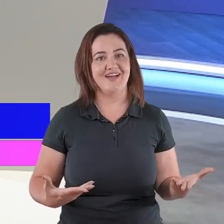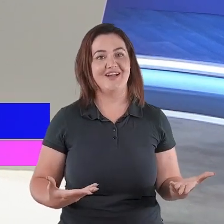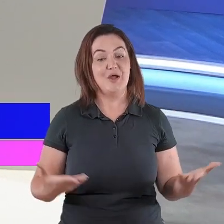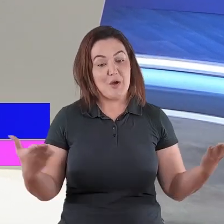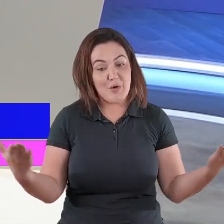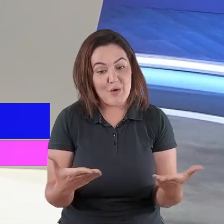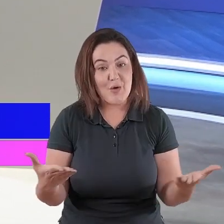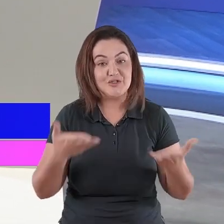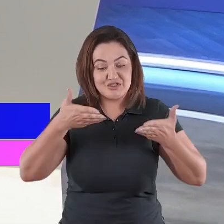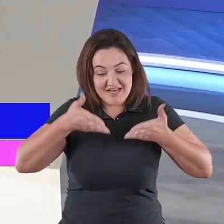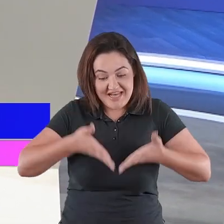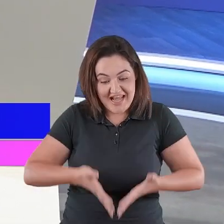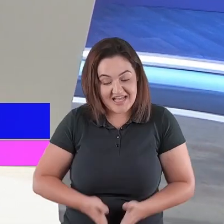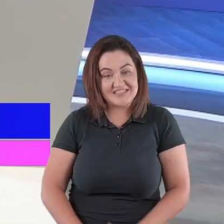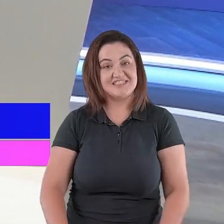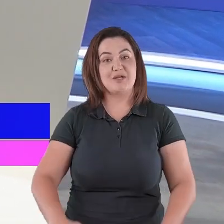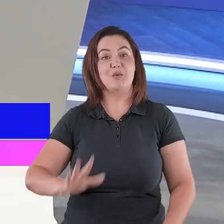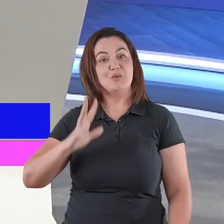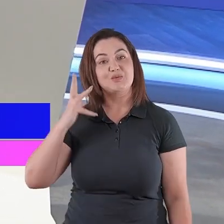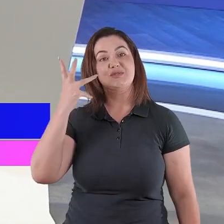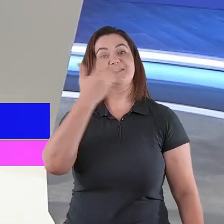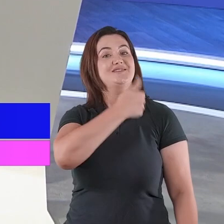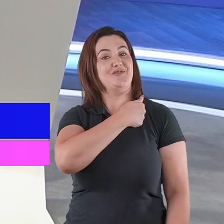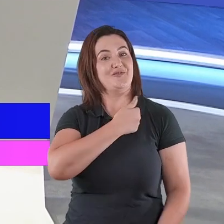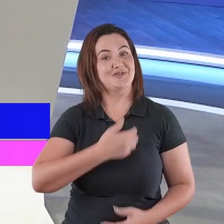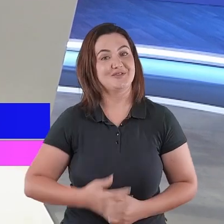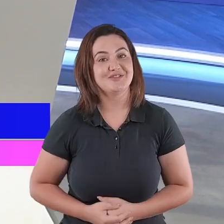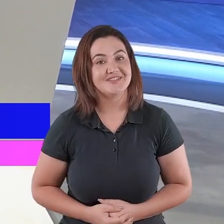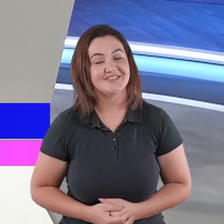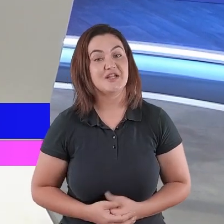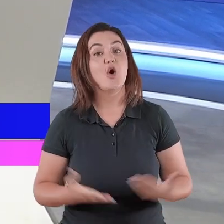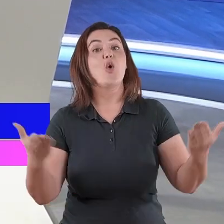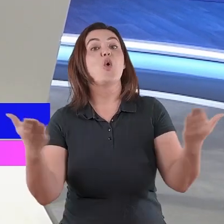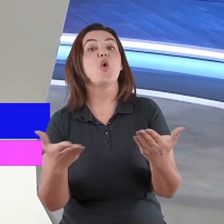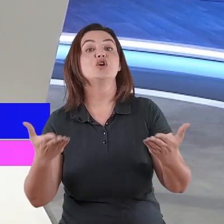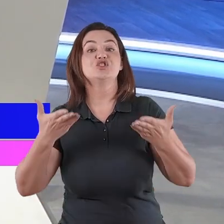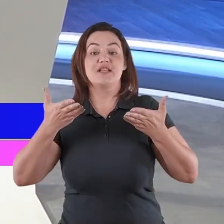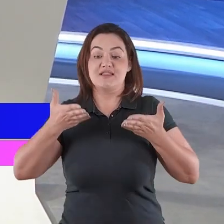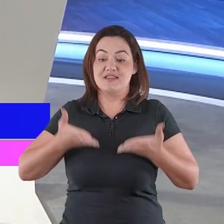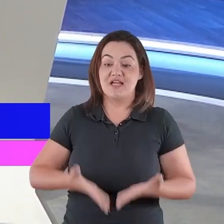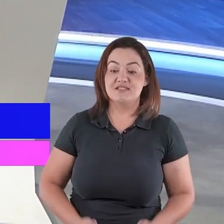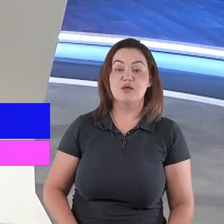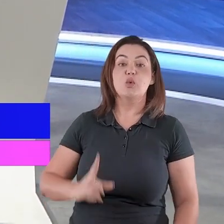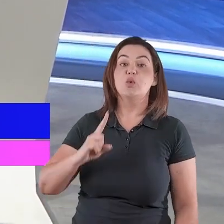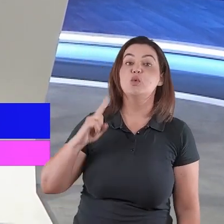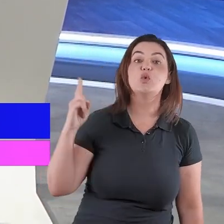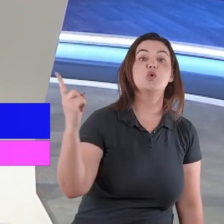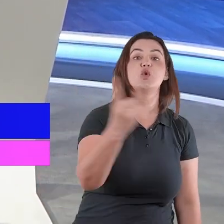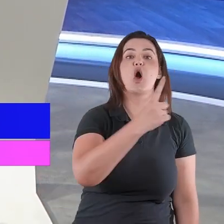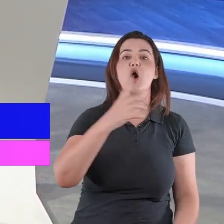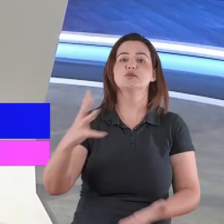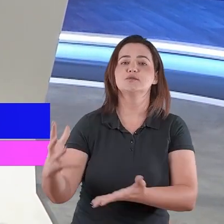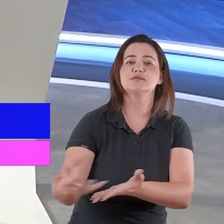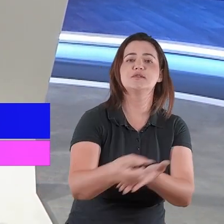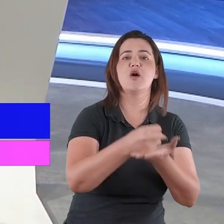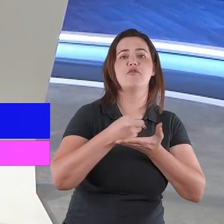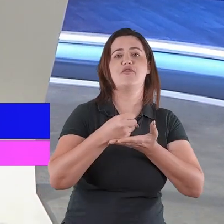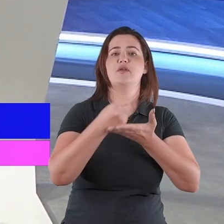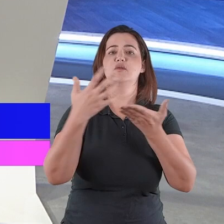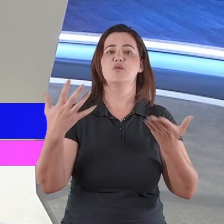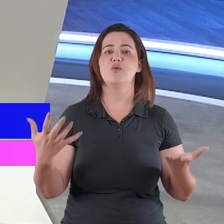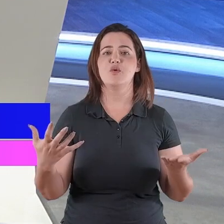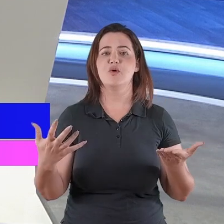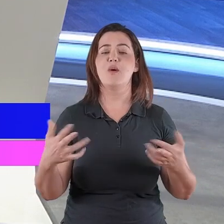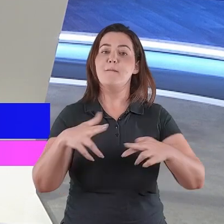hoje nasceu o Salvador, hoje nasceu o nosso Redentor, por isso o nascimento de Cristo